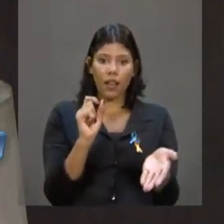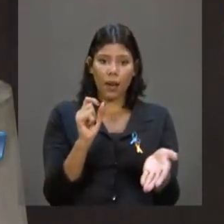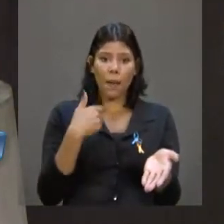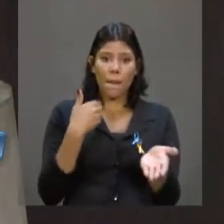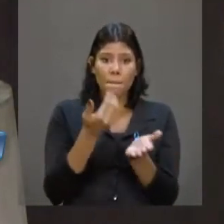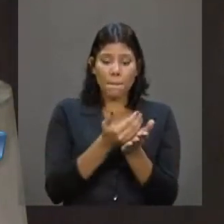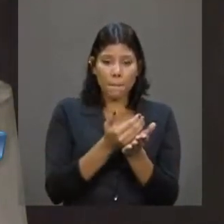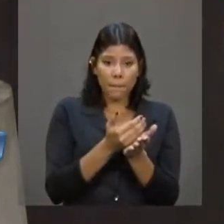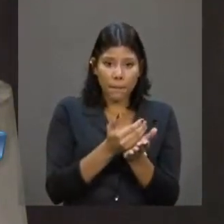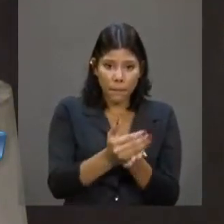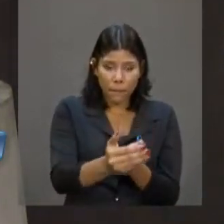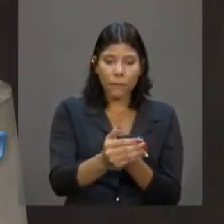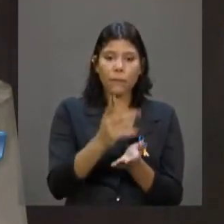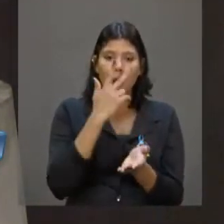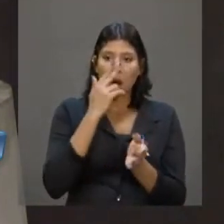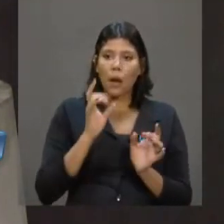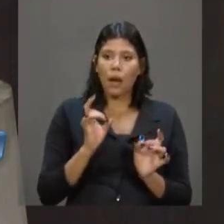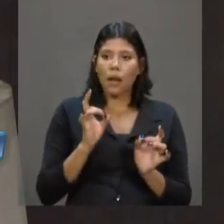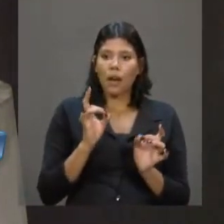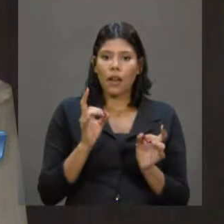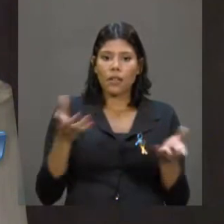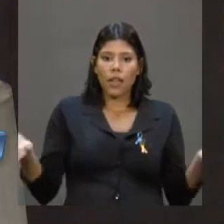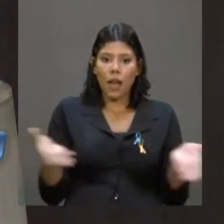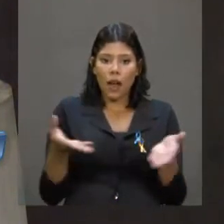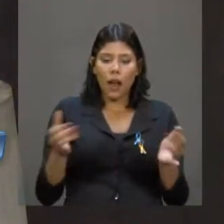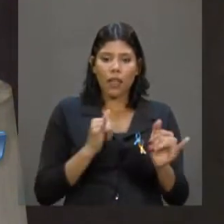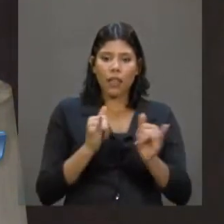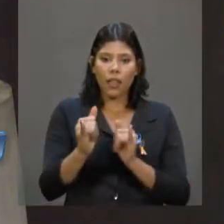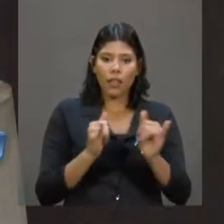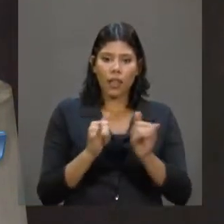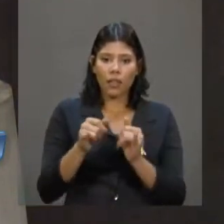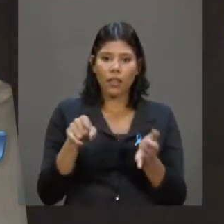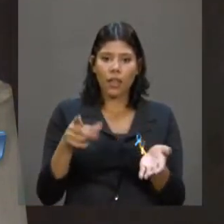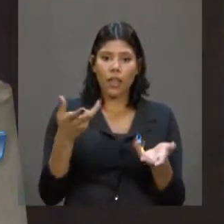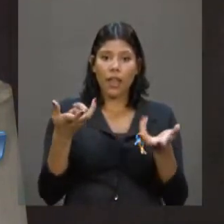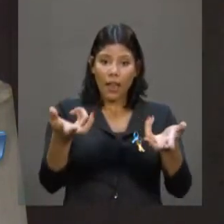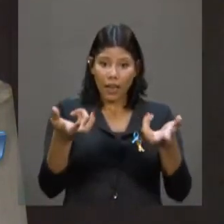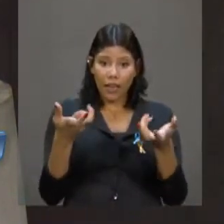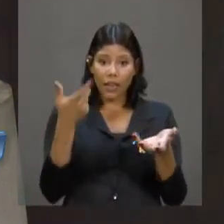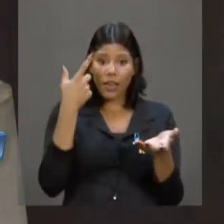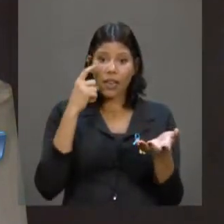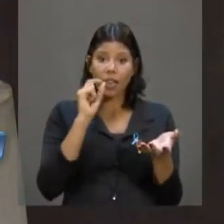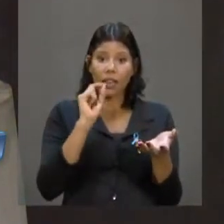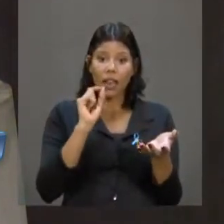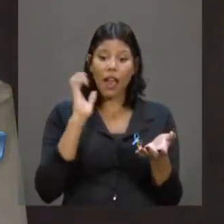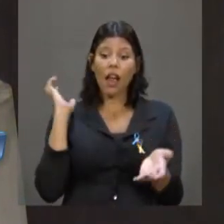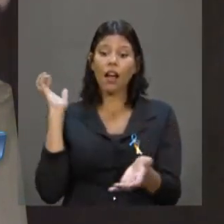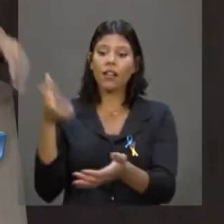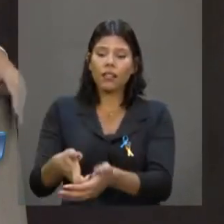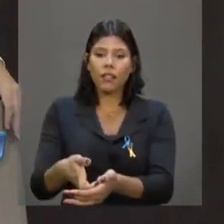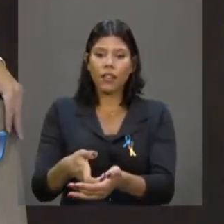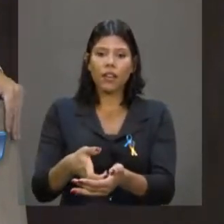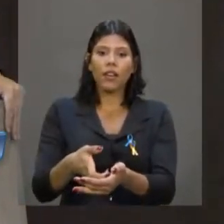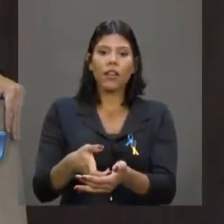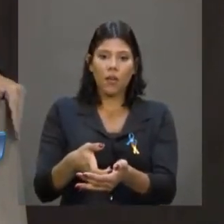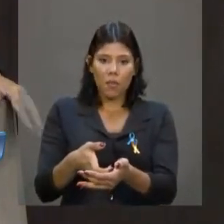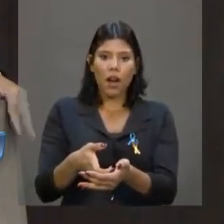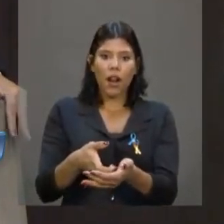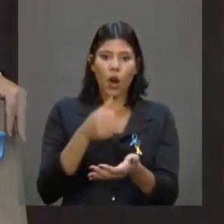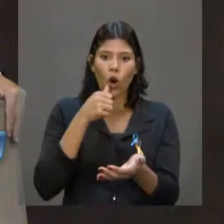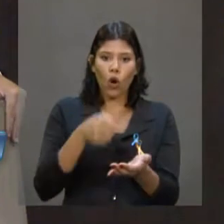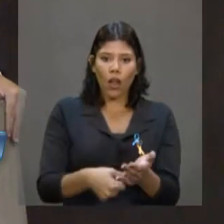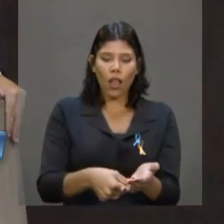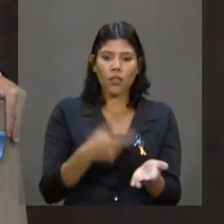no comércio eletrônico, em que o mercado de entregas é muito grande, são as transnacionais norte-americanas, que estão querendo entrar aqui, para